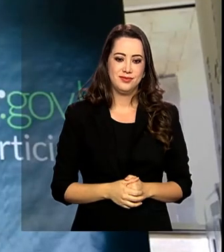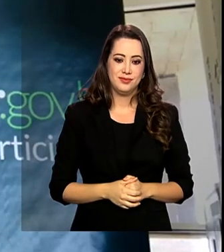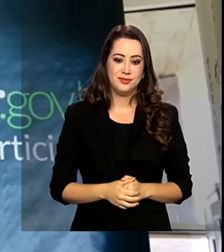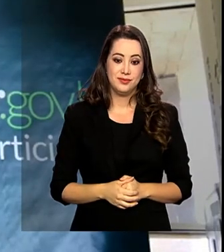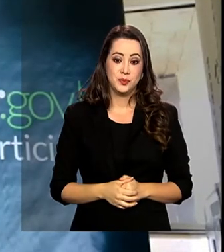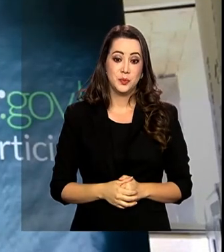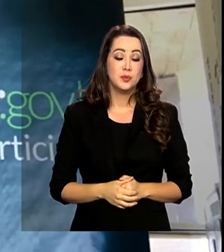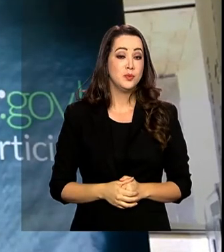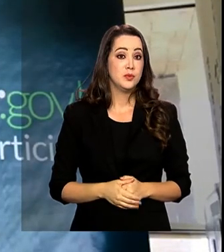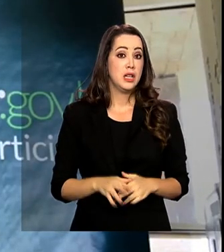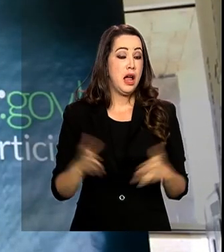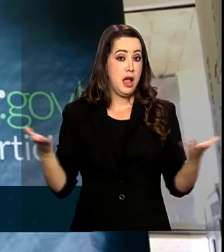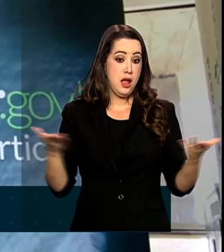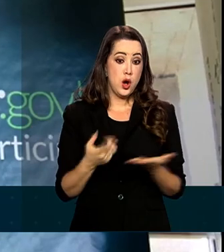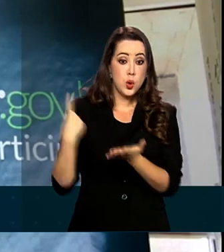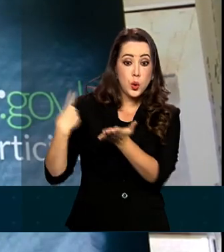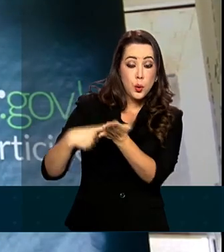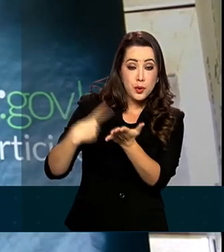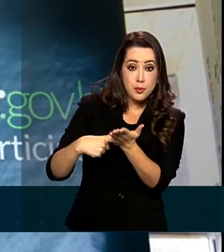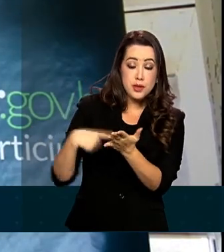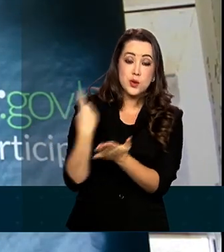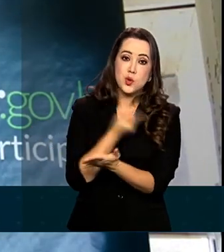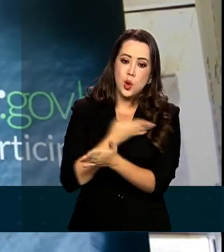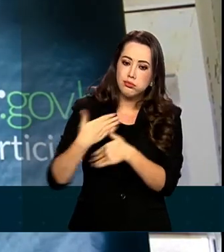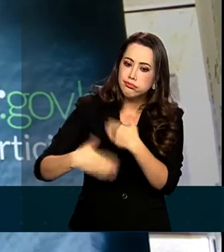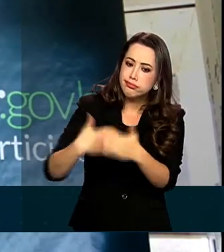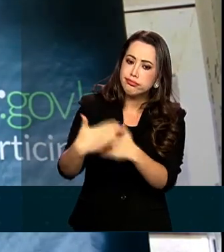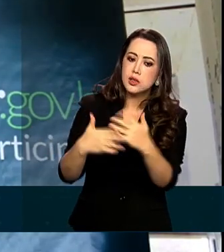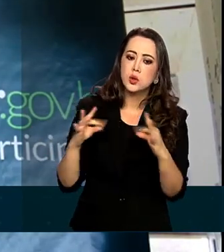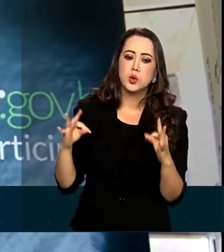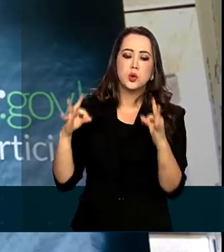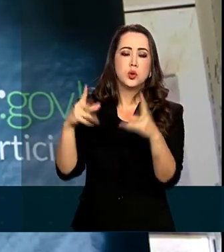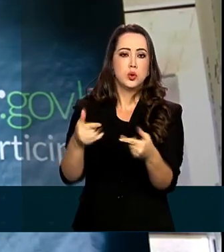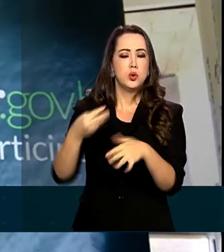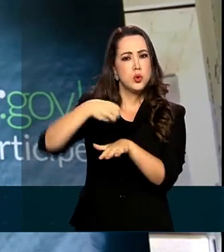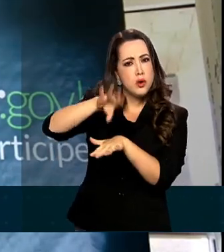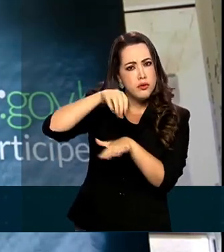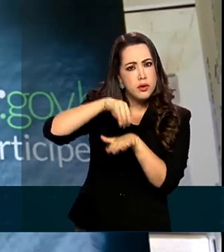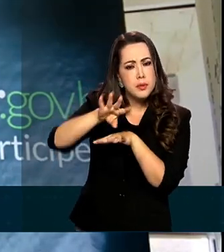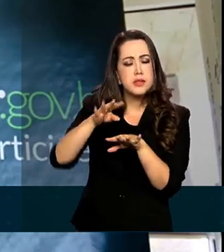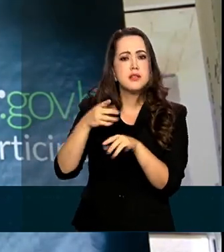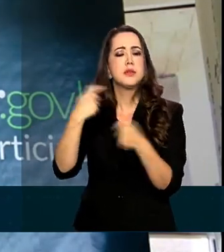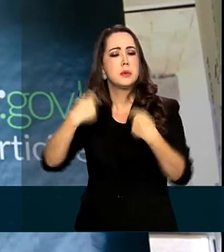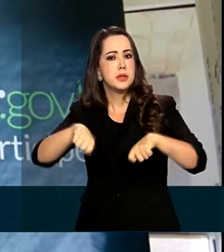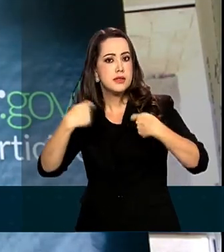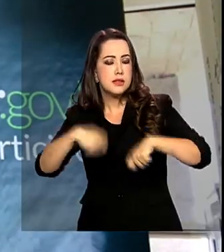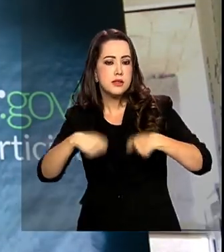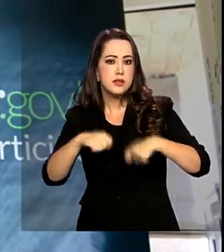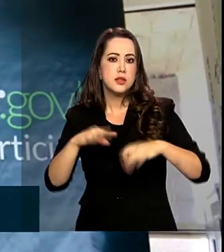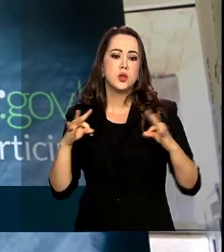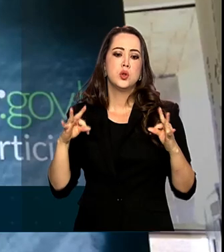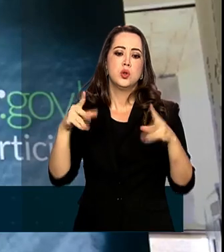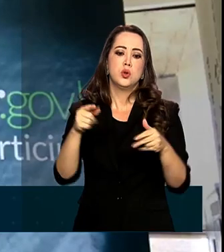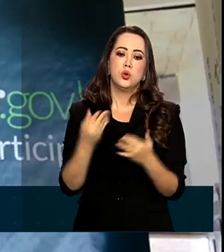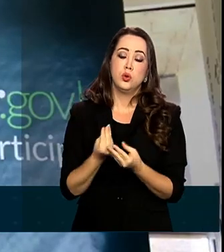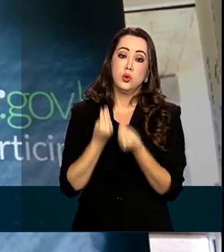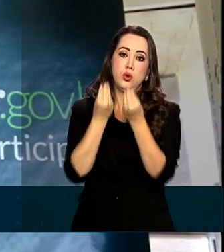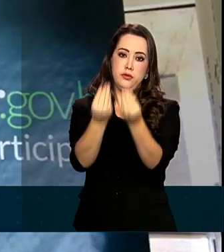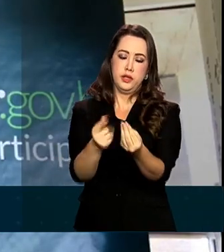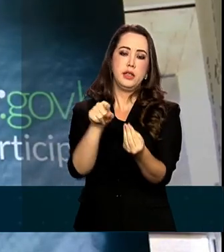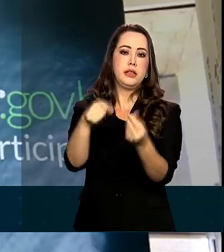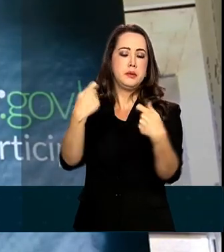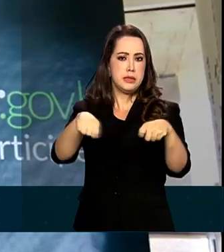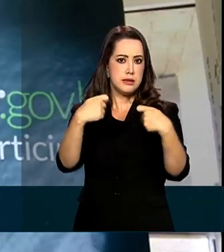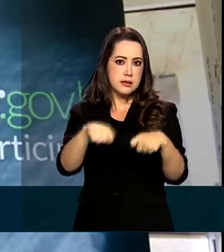Agora, por meio desse acordo firmado, nós daremos toda a informação técnica necessária, todo o suporte e know-how